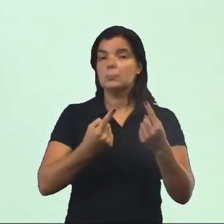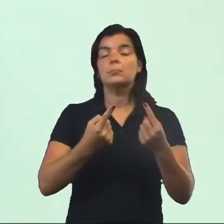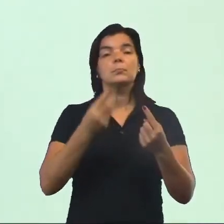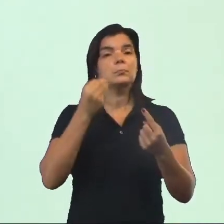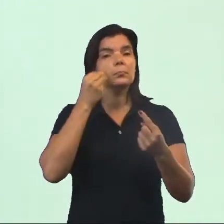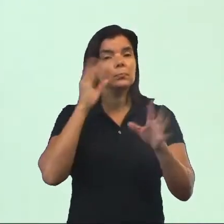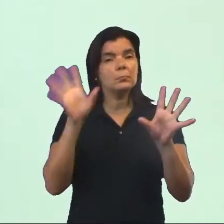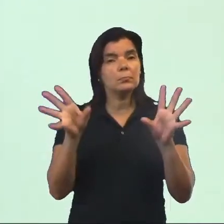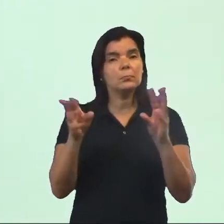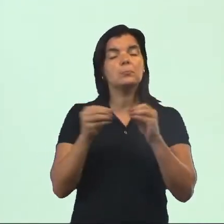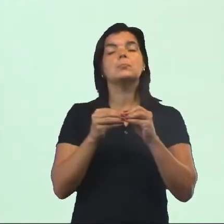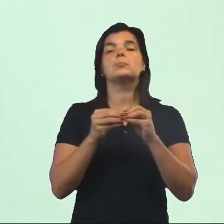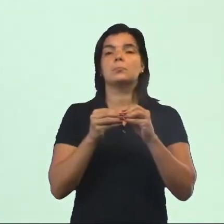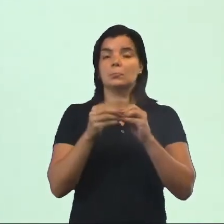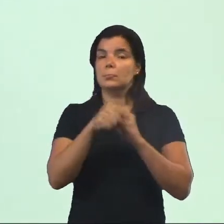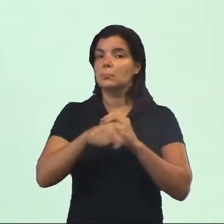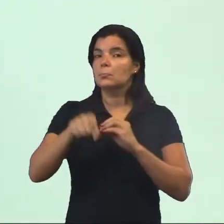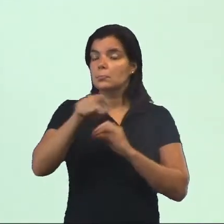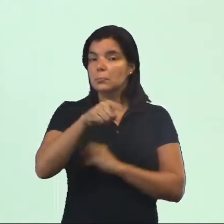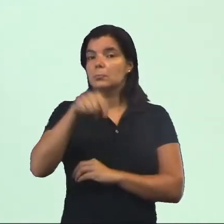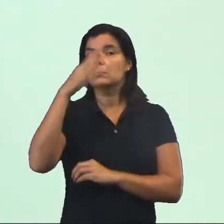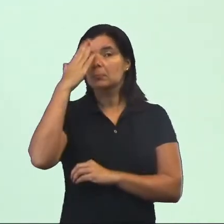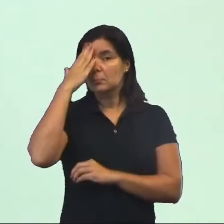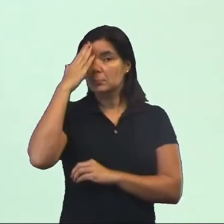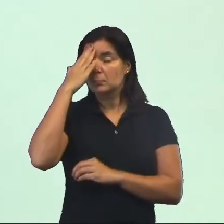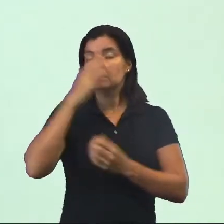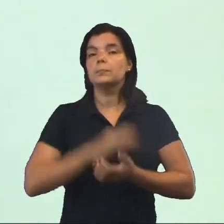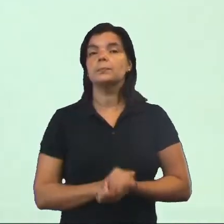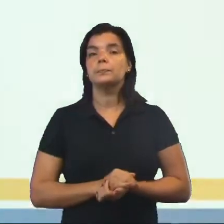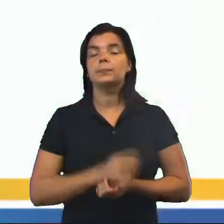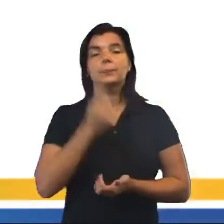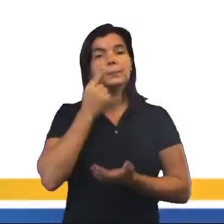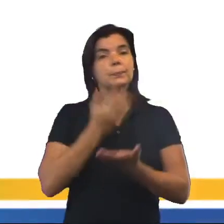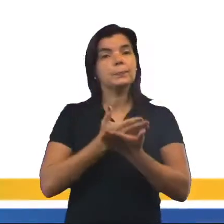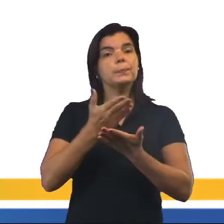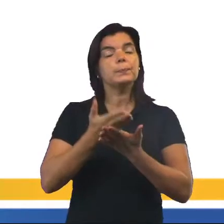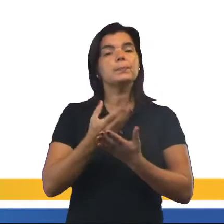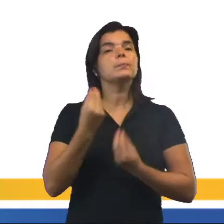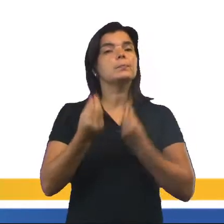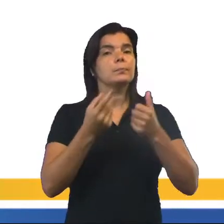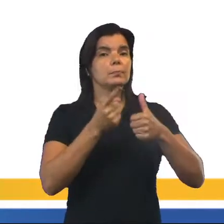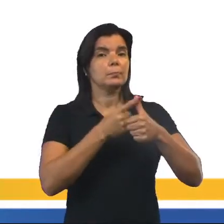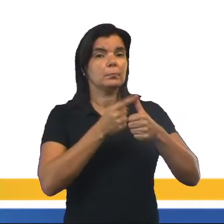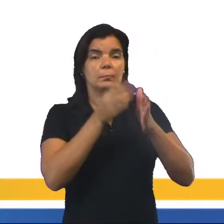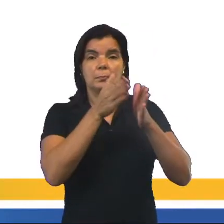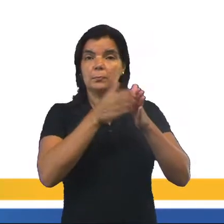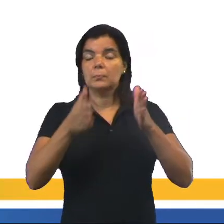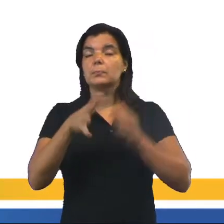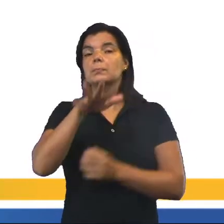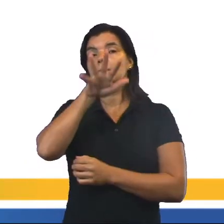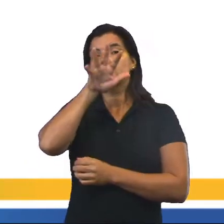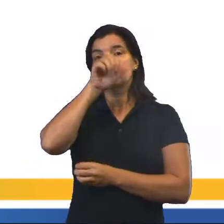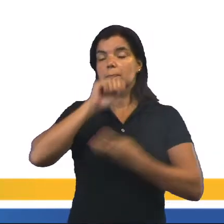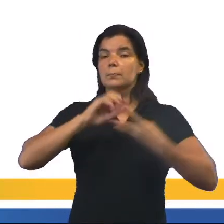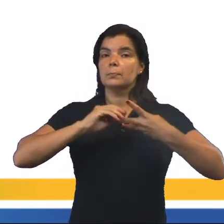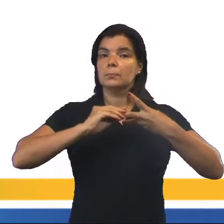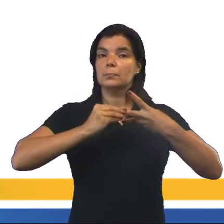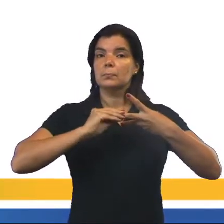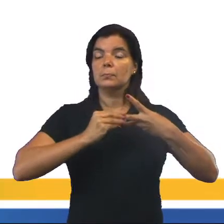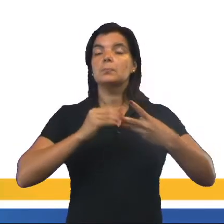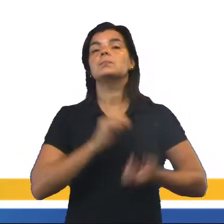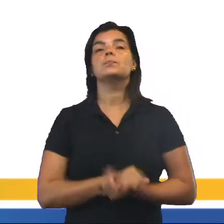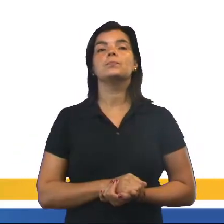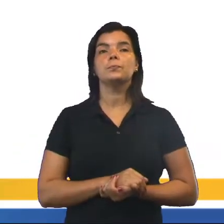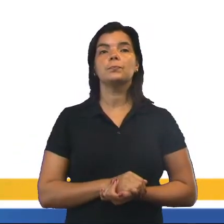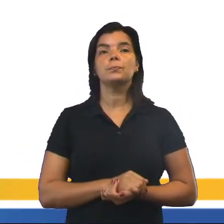vai aqui tentar simplificar para que vocês entendam. Então, começar com a primeira etapa da respiração celular, que é